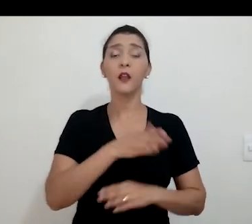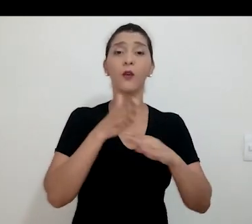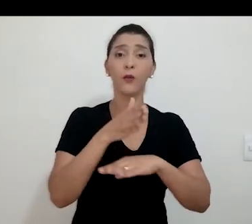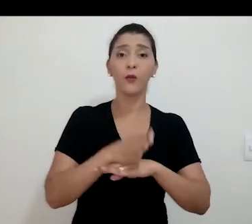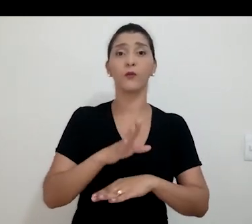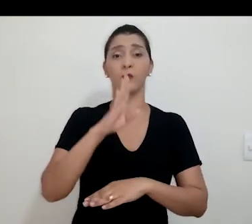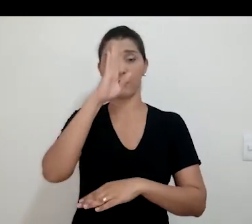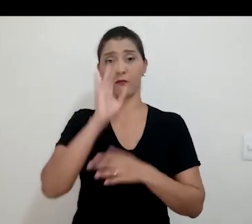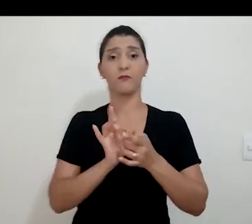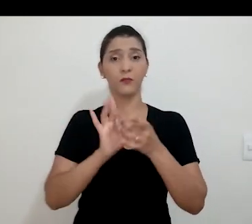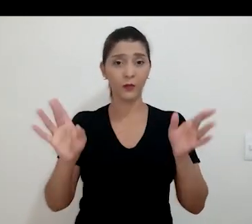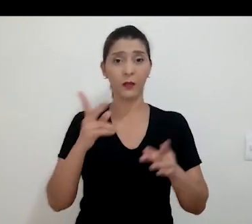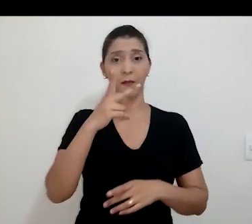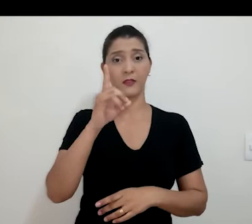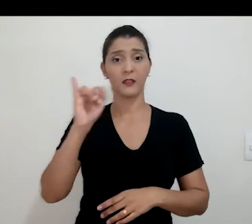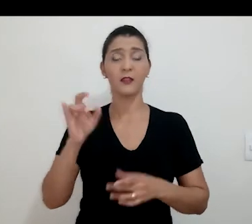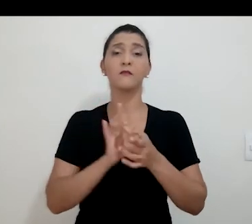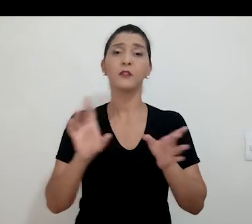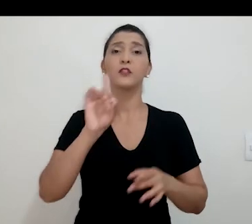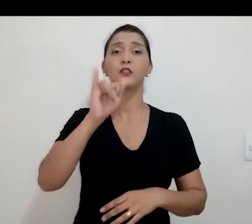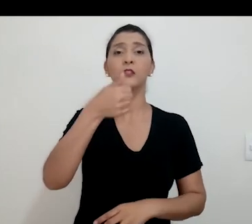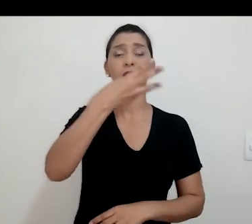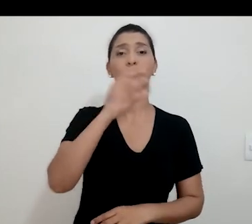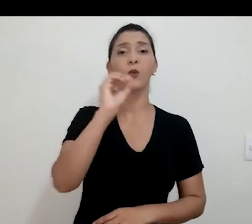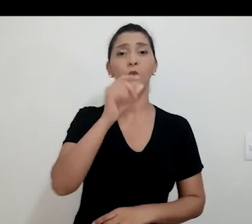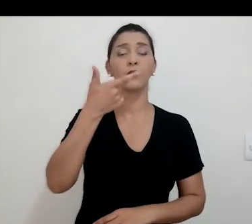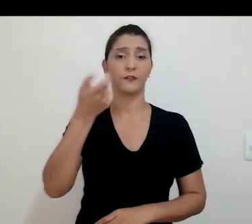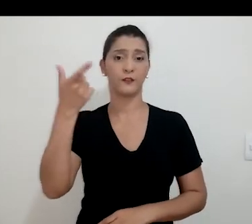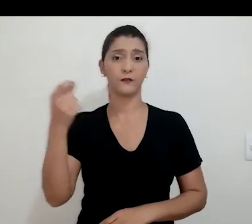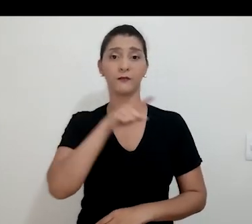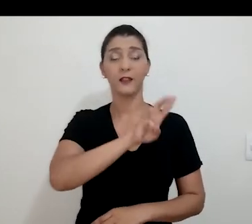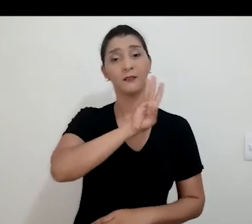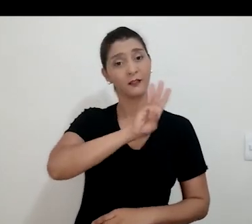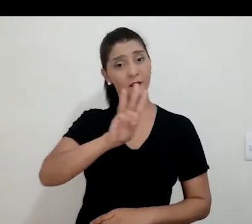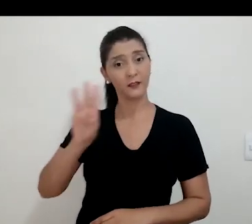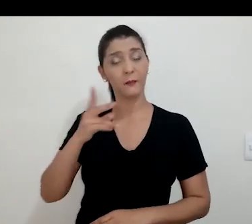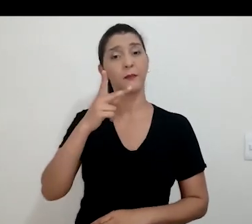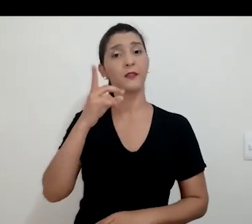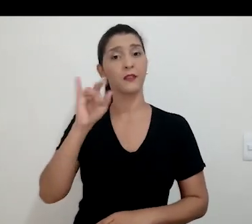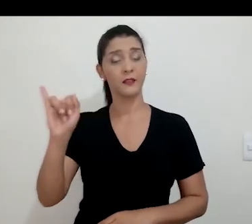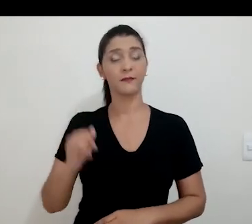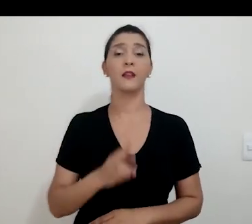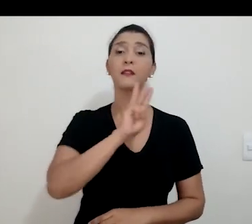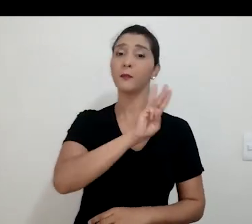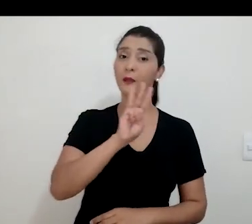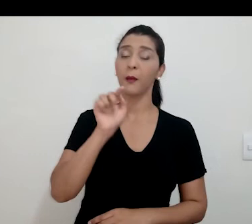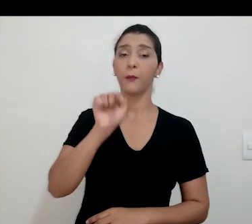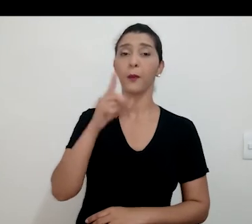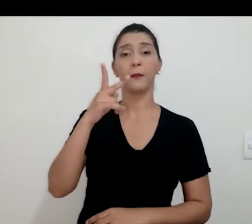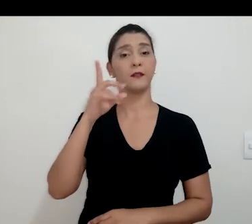do PDI estará disponível a partir do dia 13 de outubro de 2020 lá no site do PDI, www